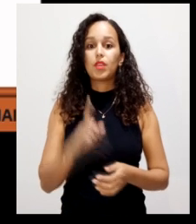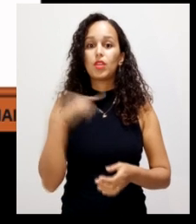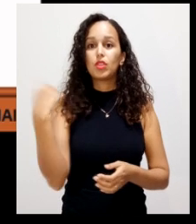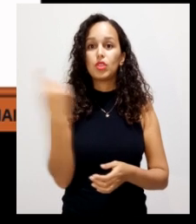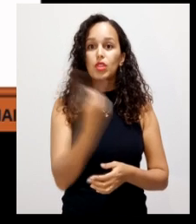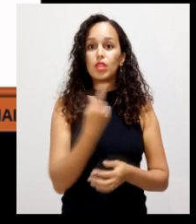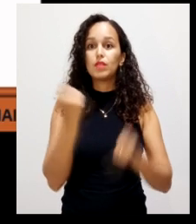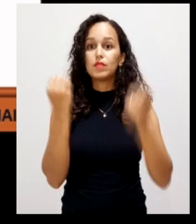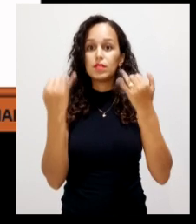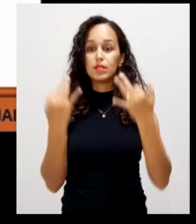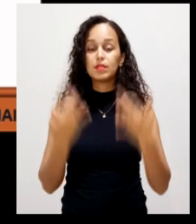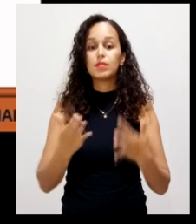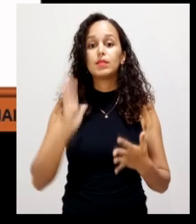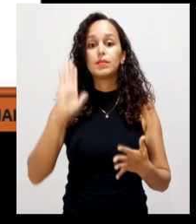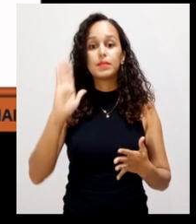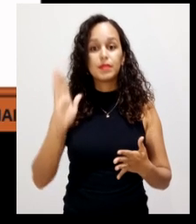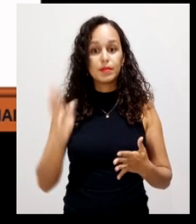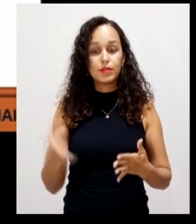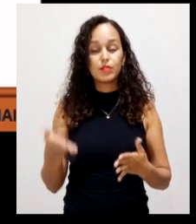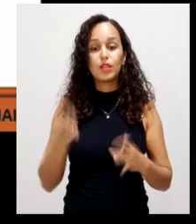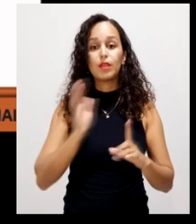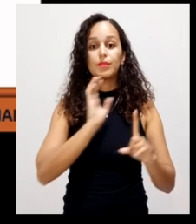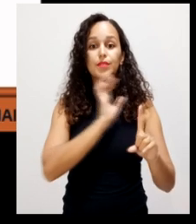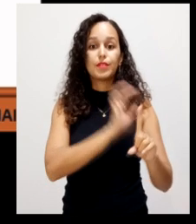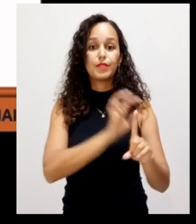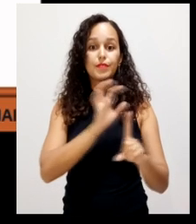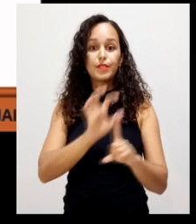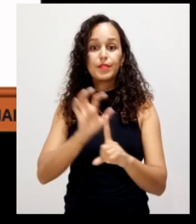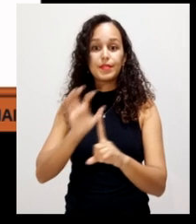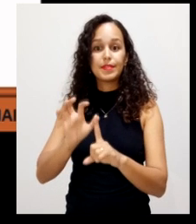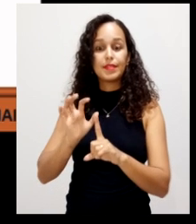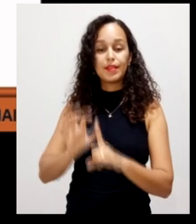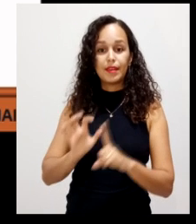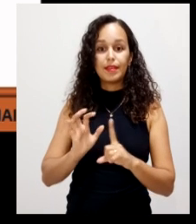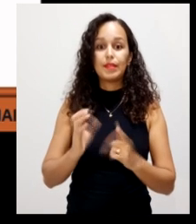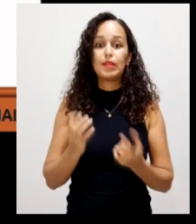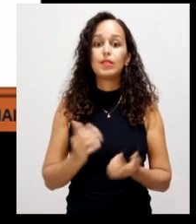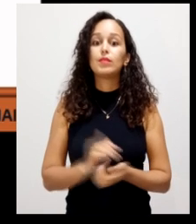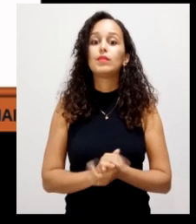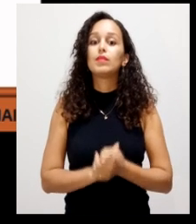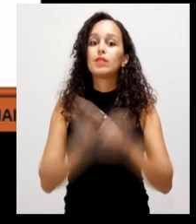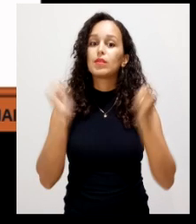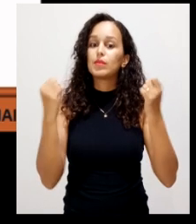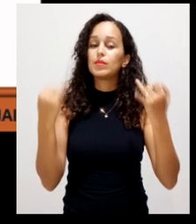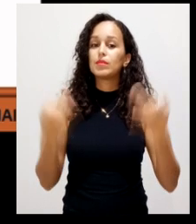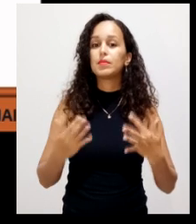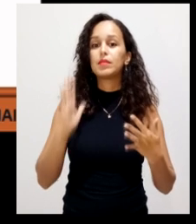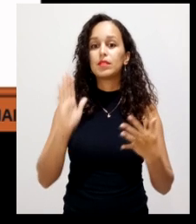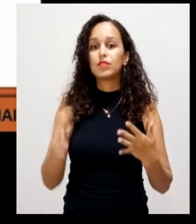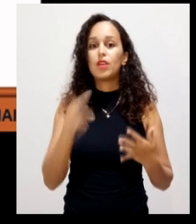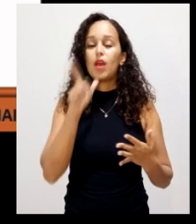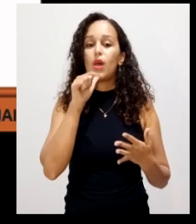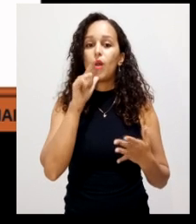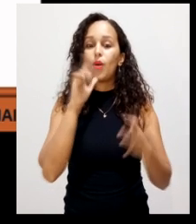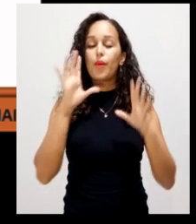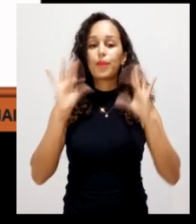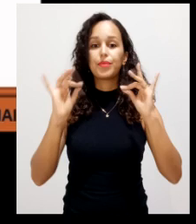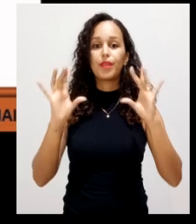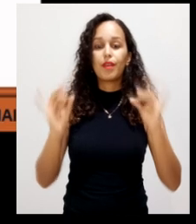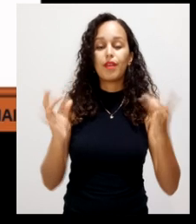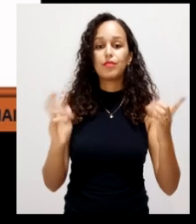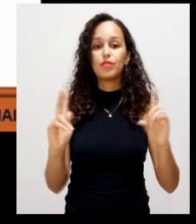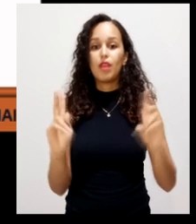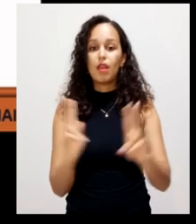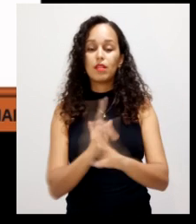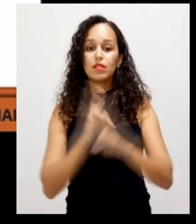E nós já falamos até um pouco quais fatores vão influenciar. Quando eu falo sobre essas dimensões, que eu levo em consideração a umidade, a aeração, a